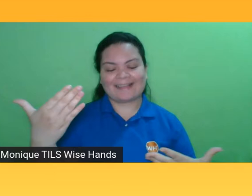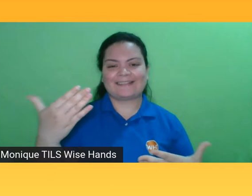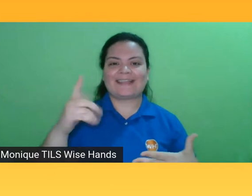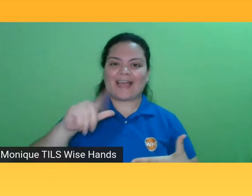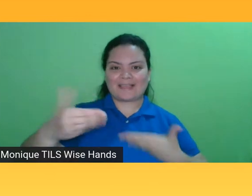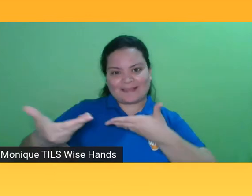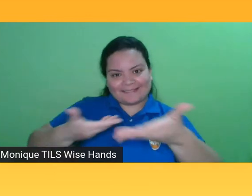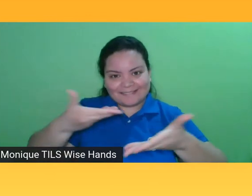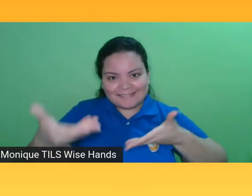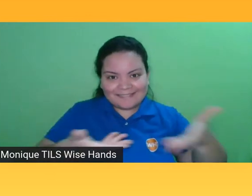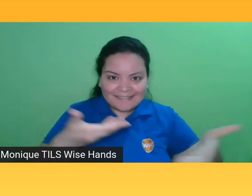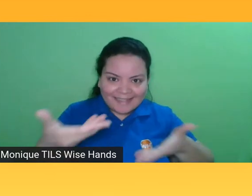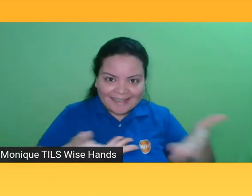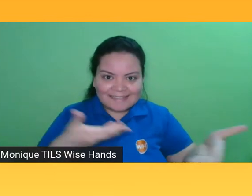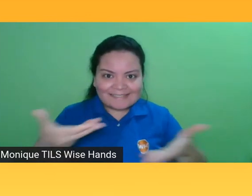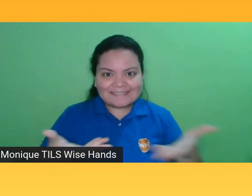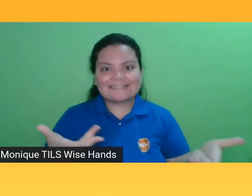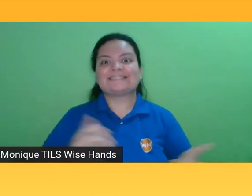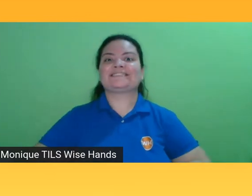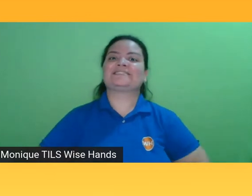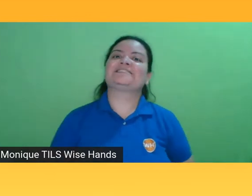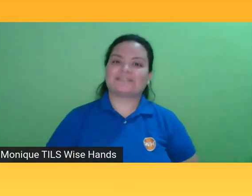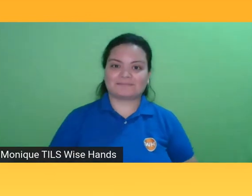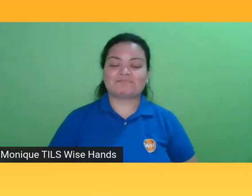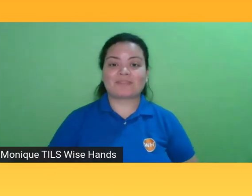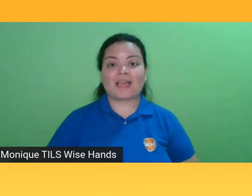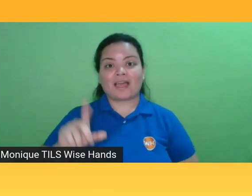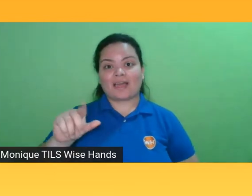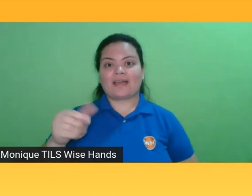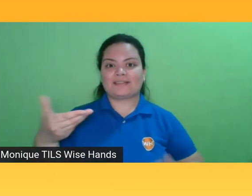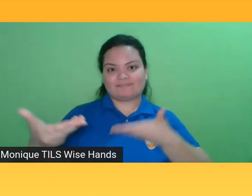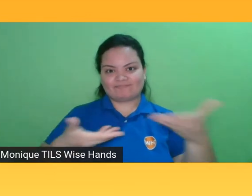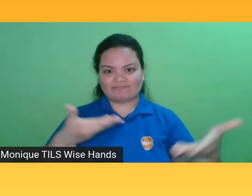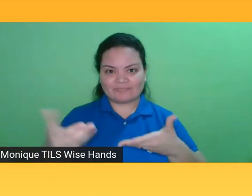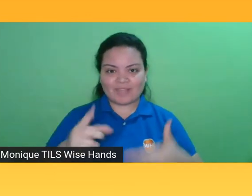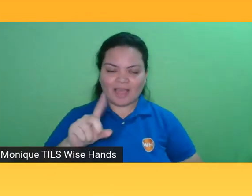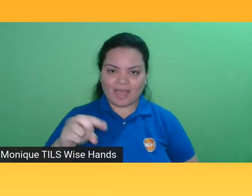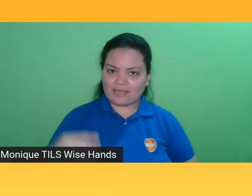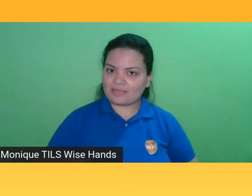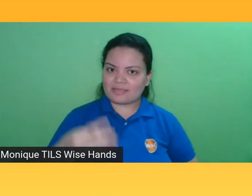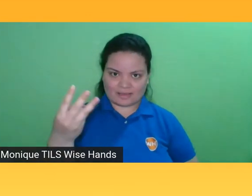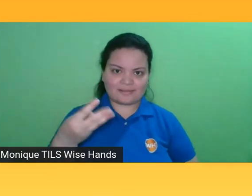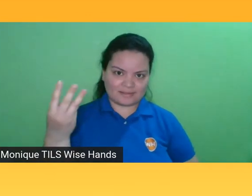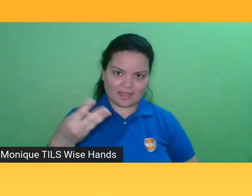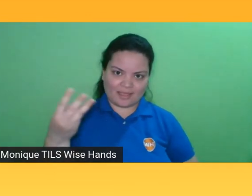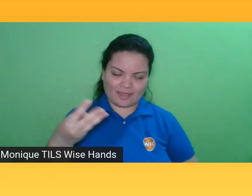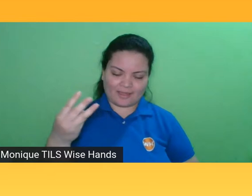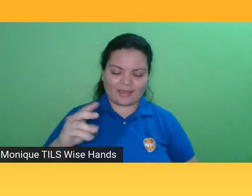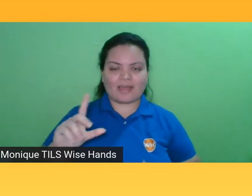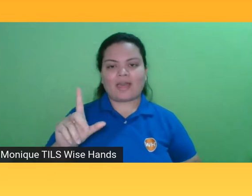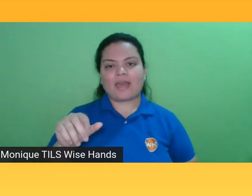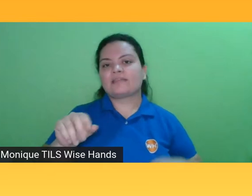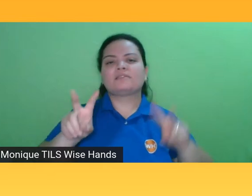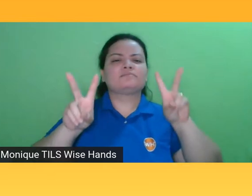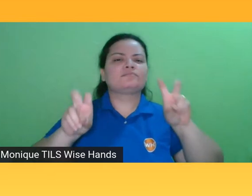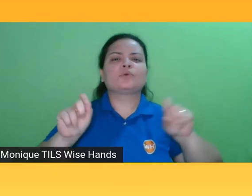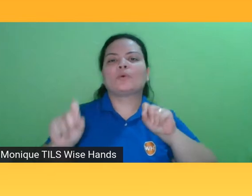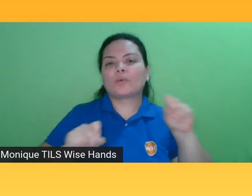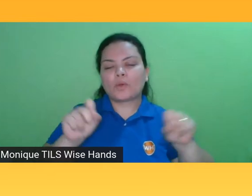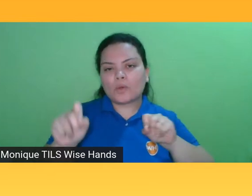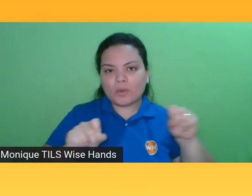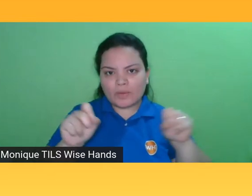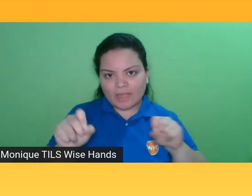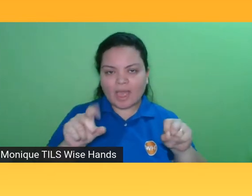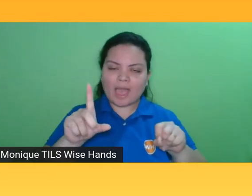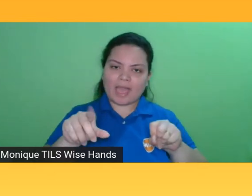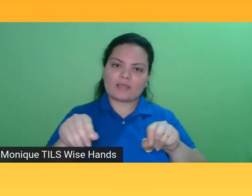redonda. Essas mesas redondas, essa aqui é a terceira edição, né, essas mesas redondas, elas são uma promoção do